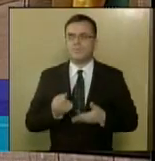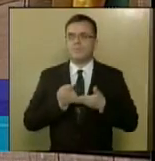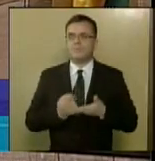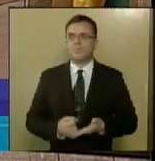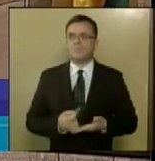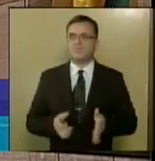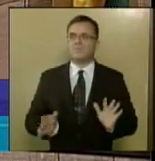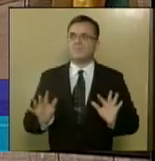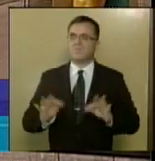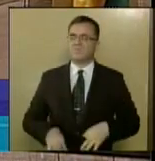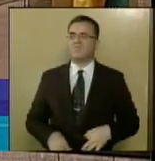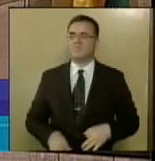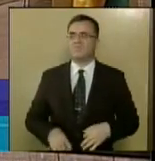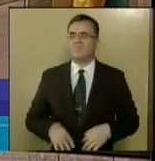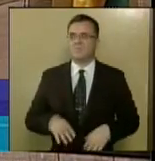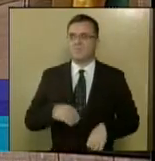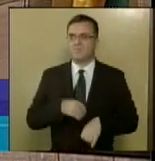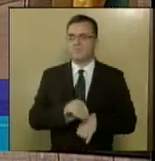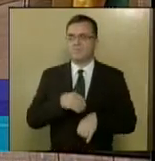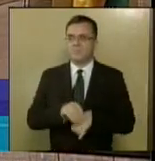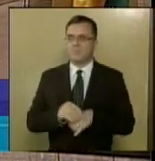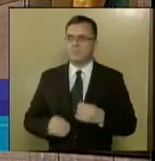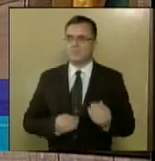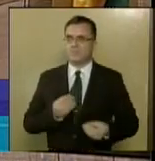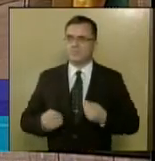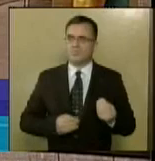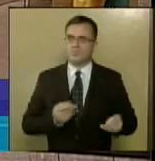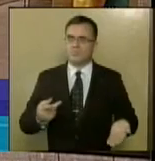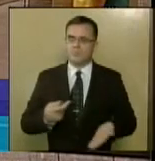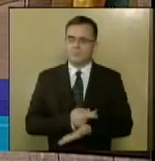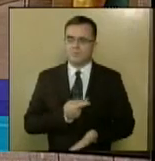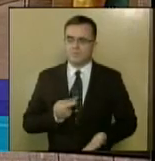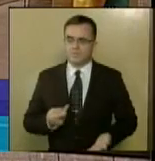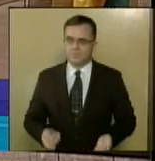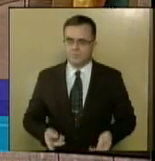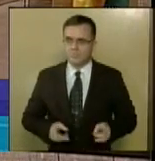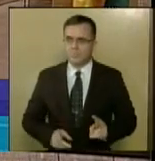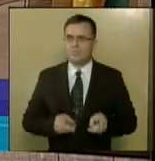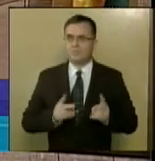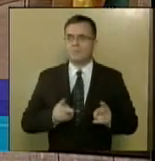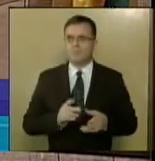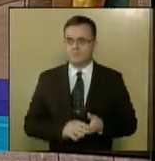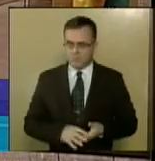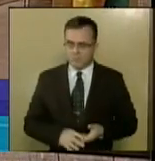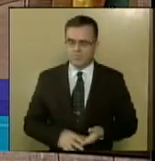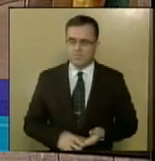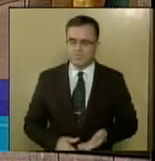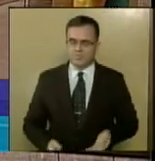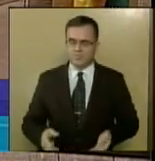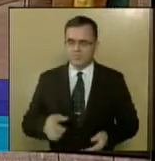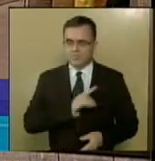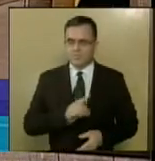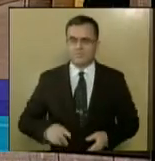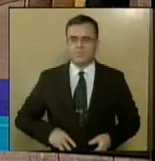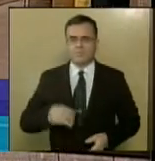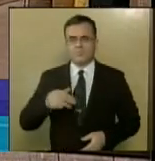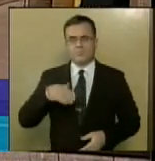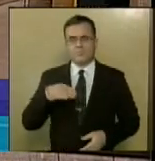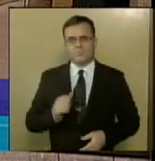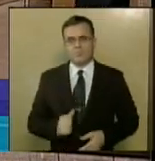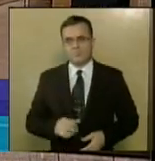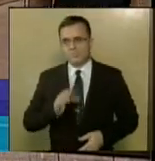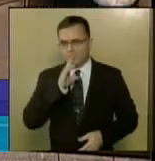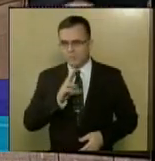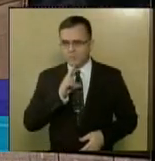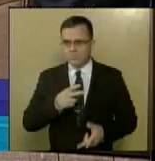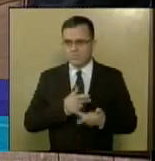Finalizou o fim das considerações dos deputados Adelso Filho, Venâncio Fonseca, Garibaldo Mendonça, da deputada Maria Mendonça, e respondeu as